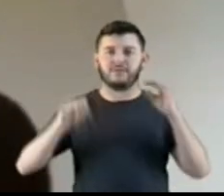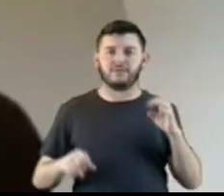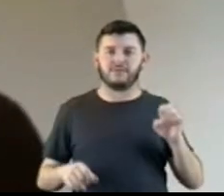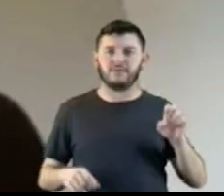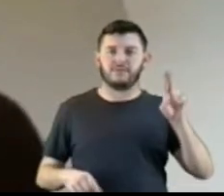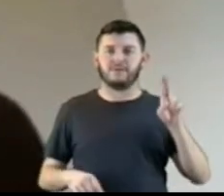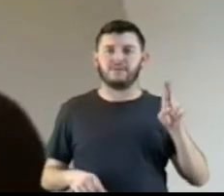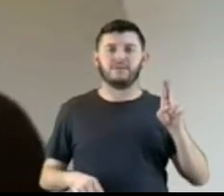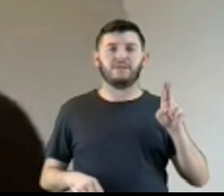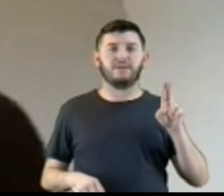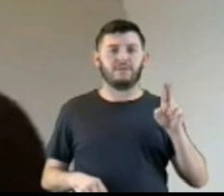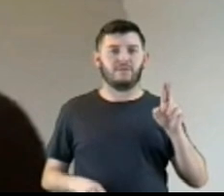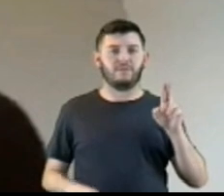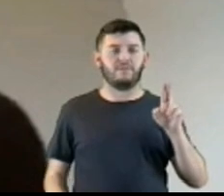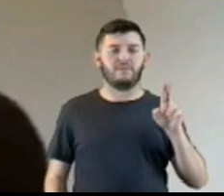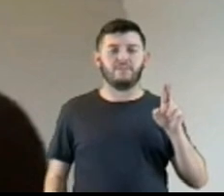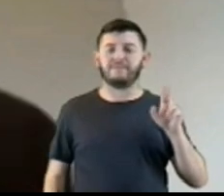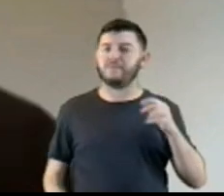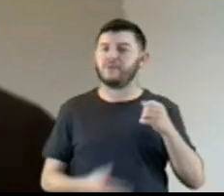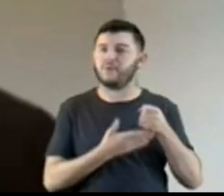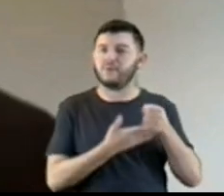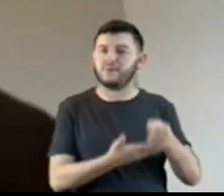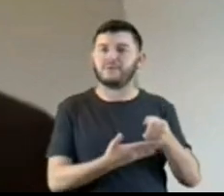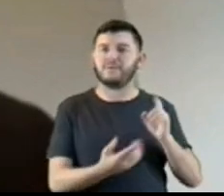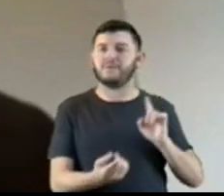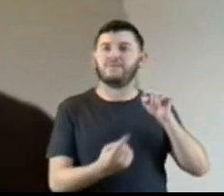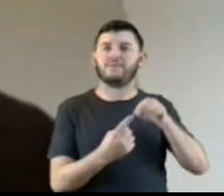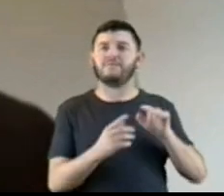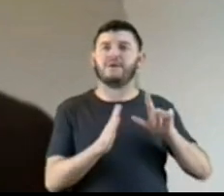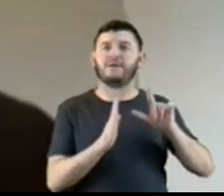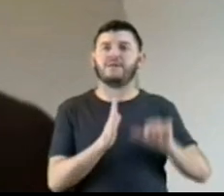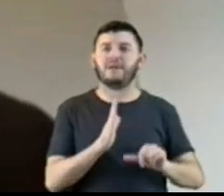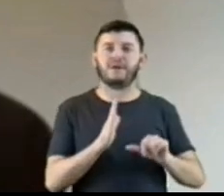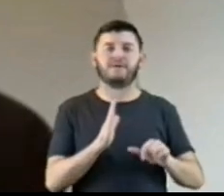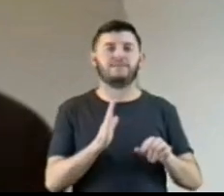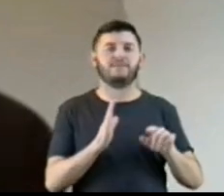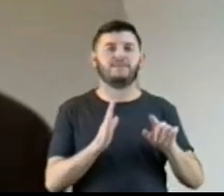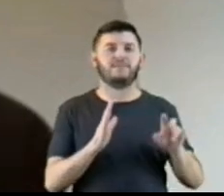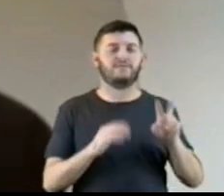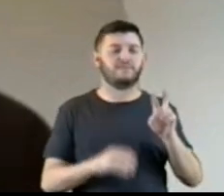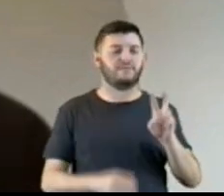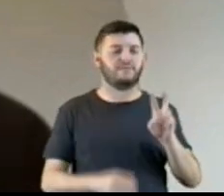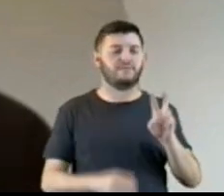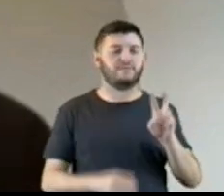esteja contribuindo para o atraso da implantação do 5G no Brasil.